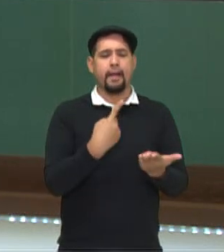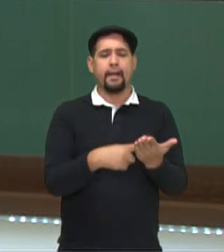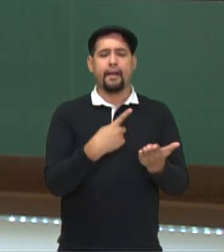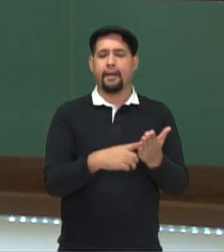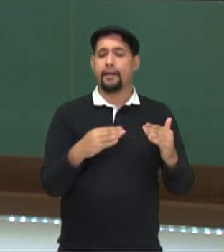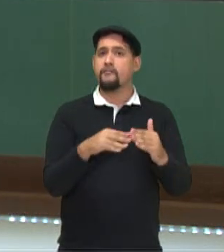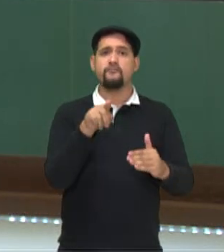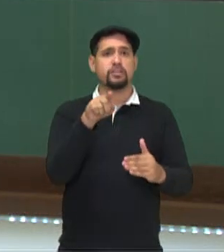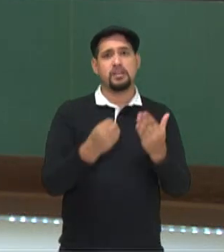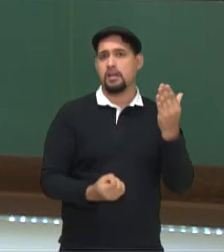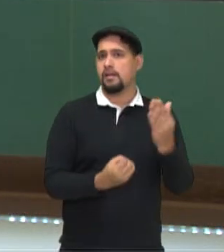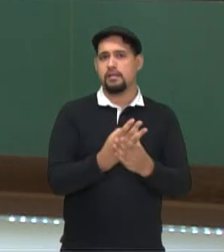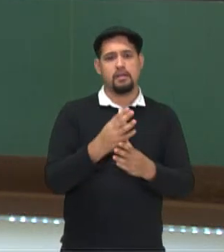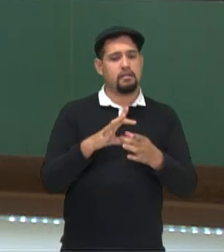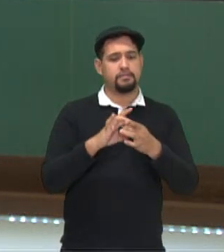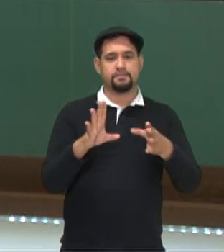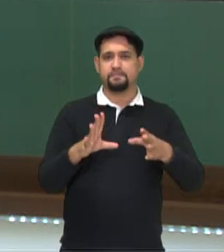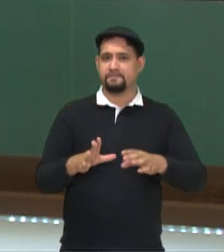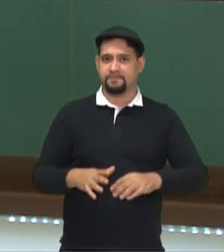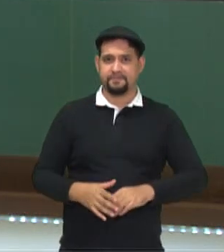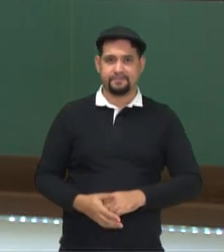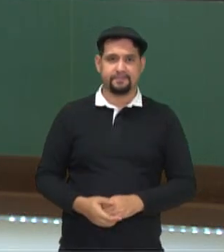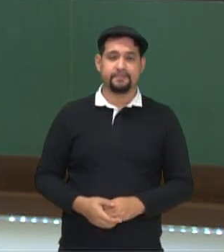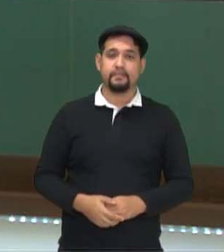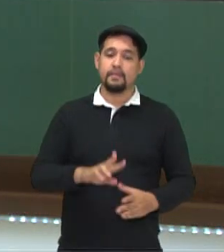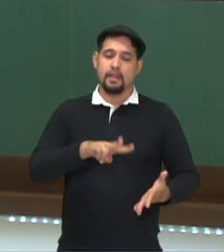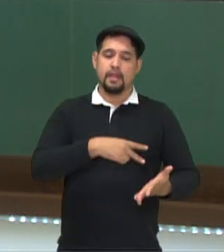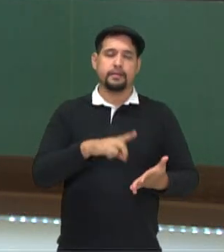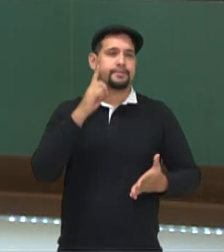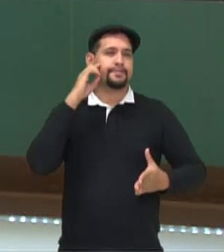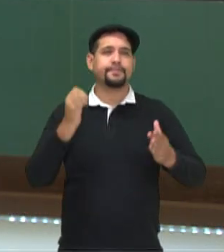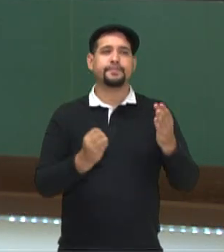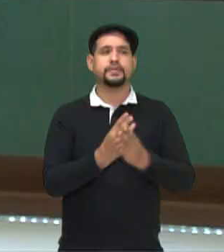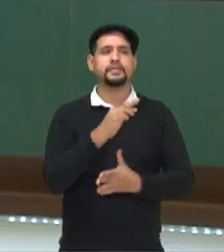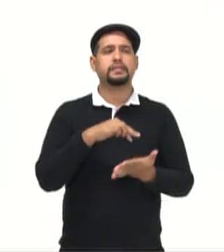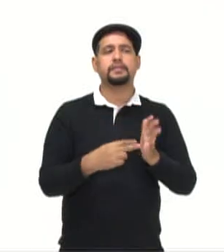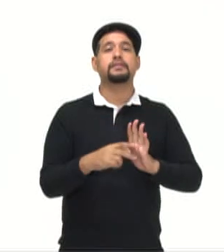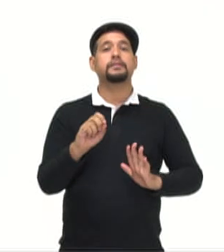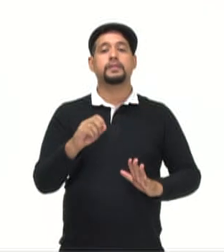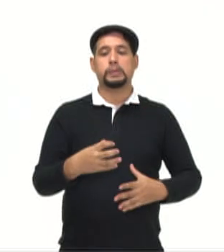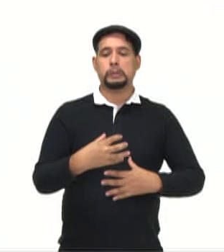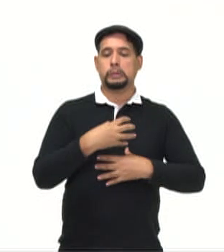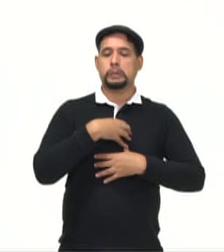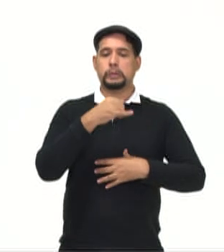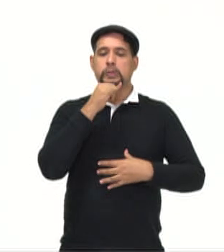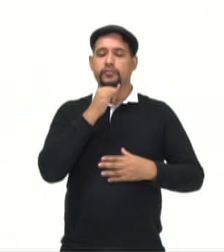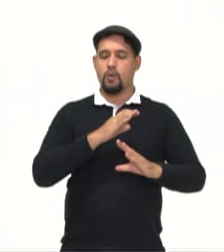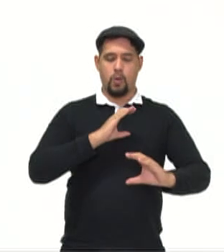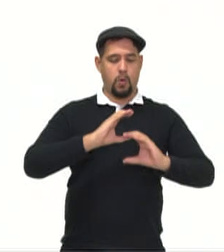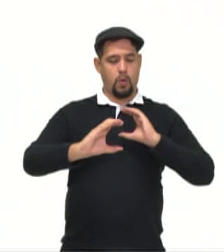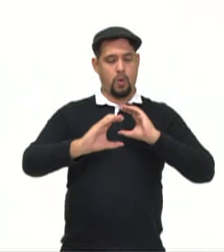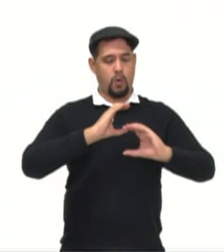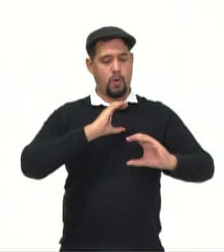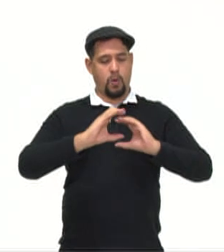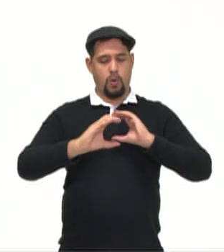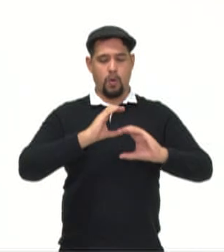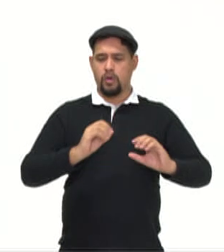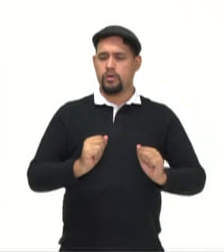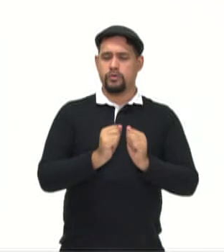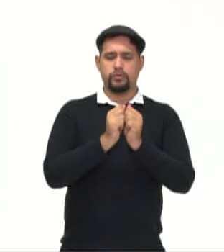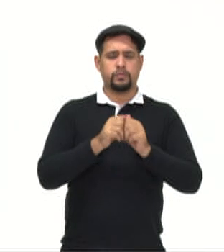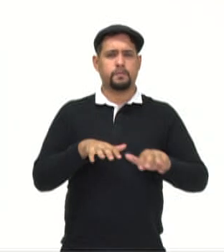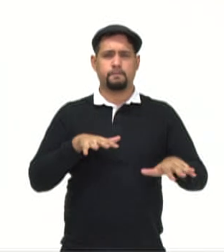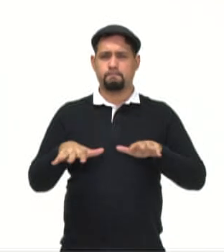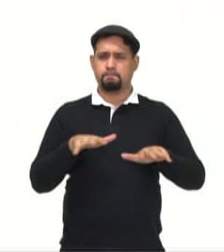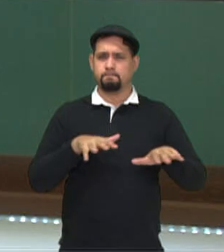você que vai criar. A dança criativa, então, ela é uma forma de comunicação através dos